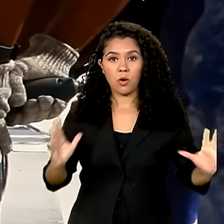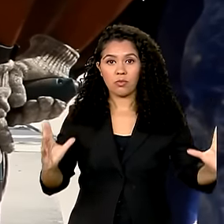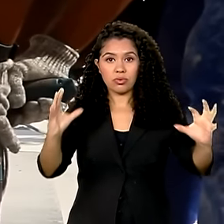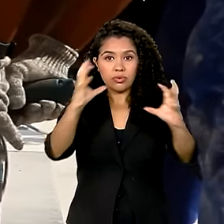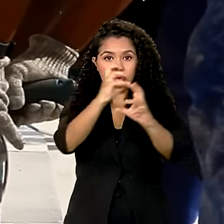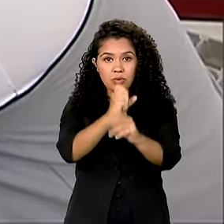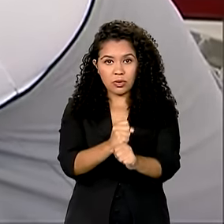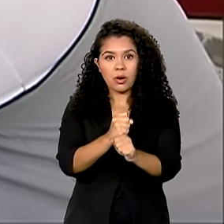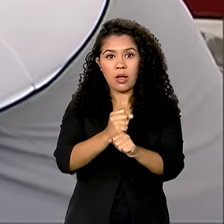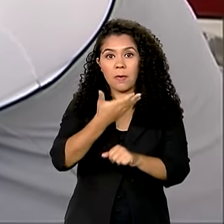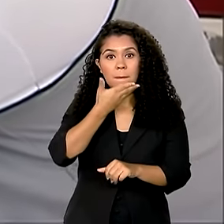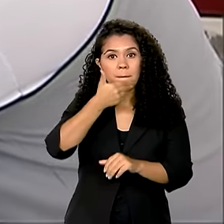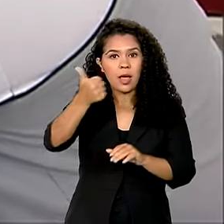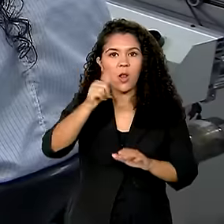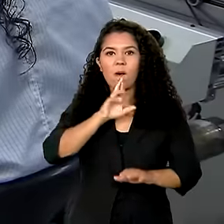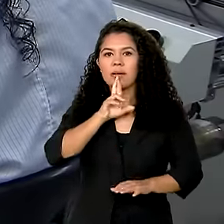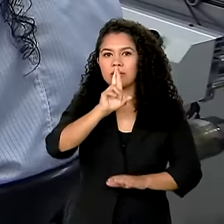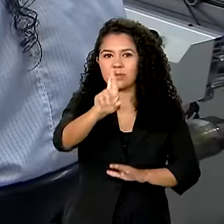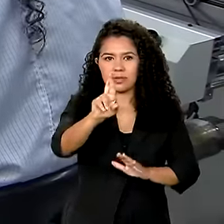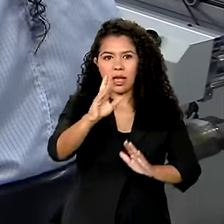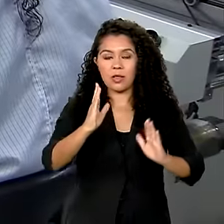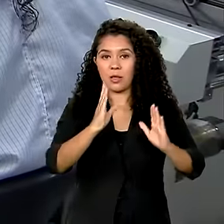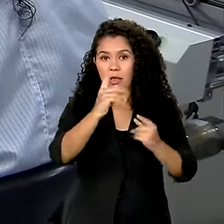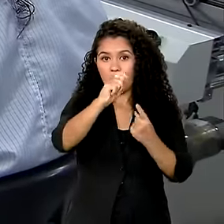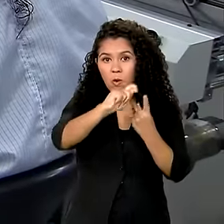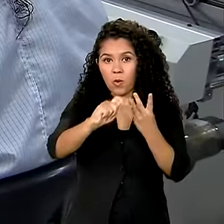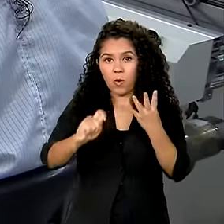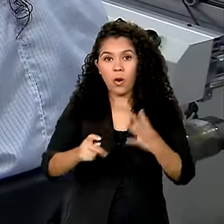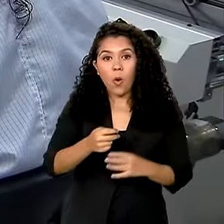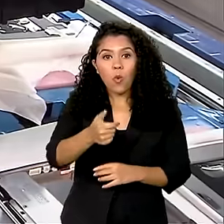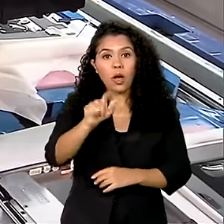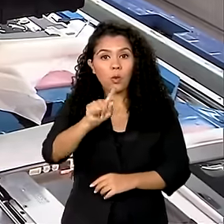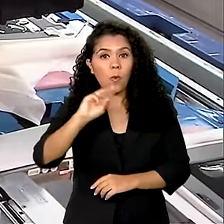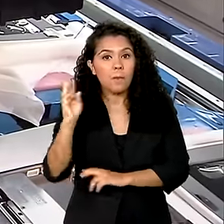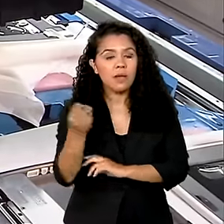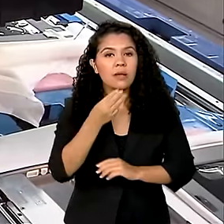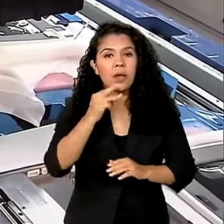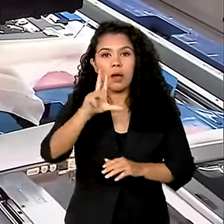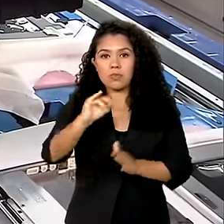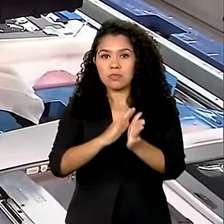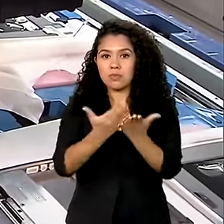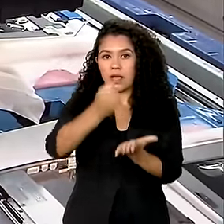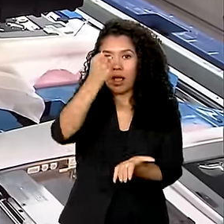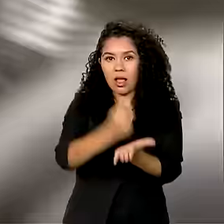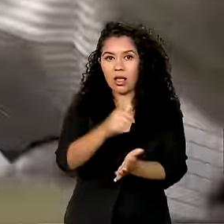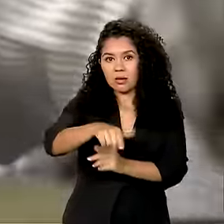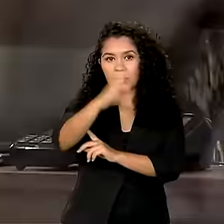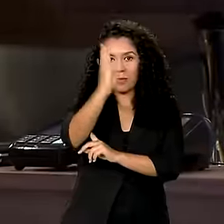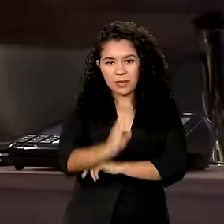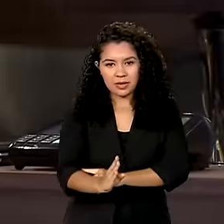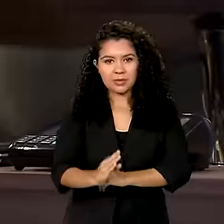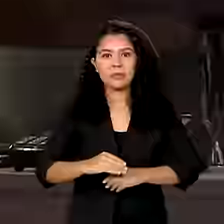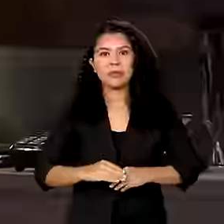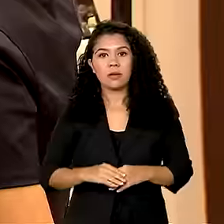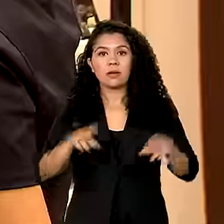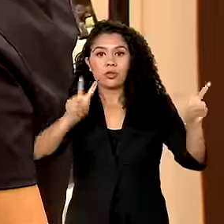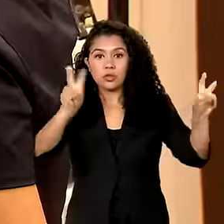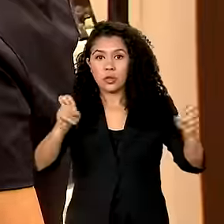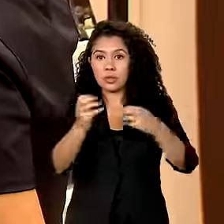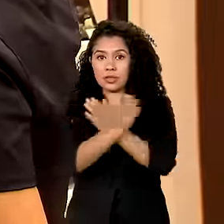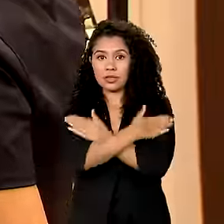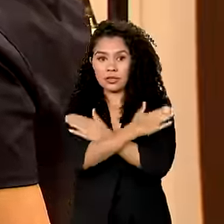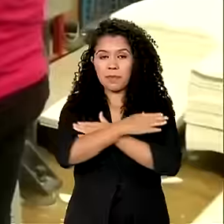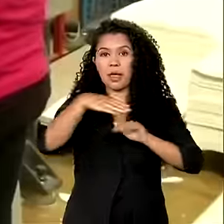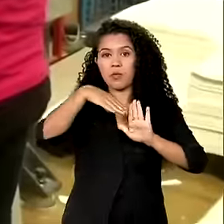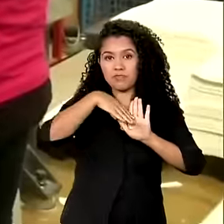2011. Em quatro meses, quase um milhão de empregos formais no país foram gerados. Desemprego segue